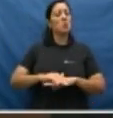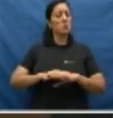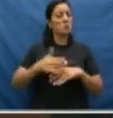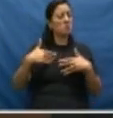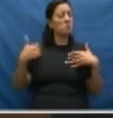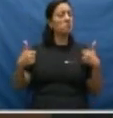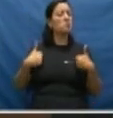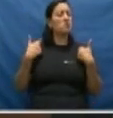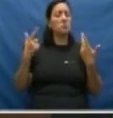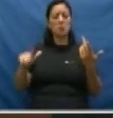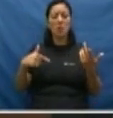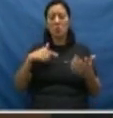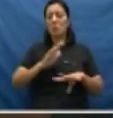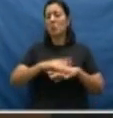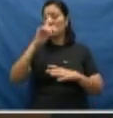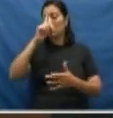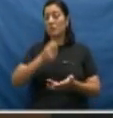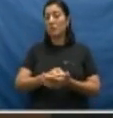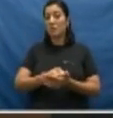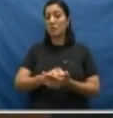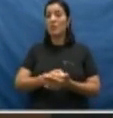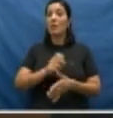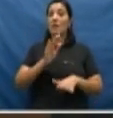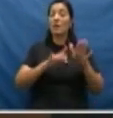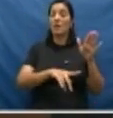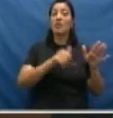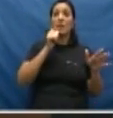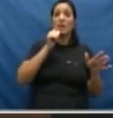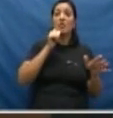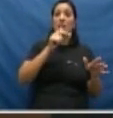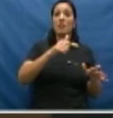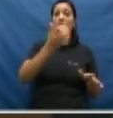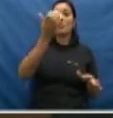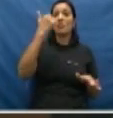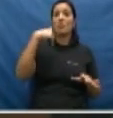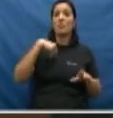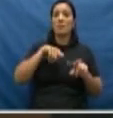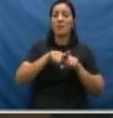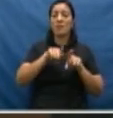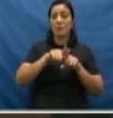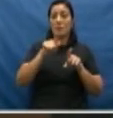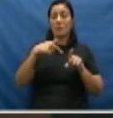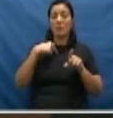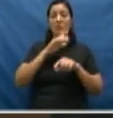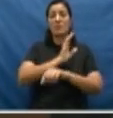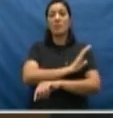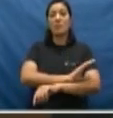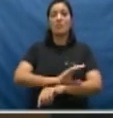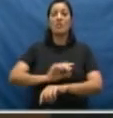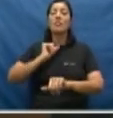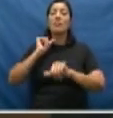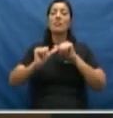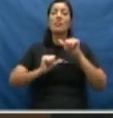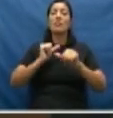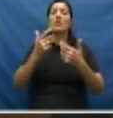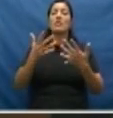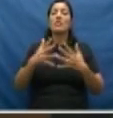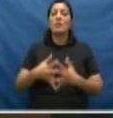o poder de decisão, está muitas vezes na cabeça das mulheres também. E é essa cultura que a gente quer mudar.